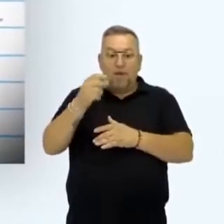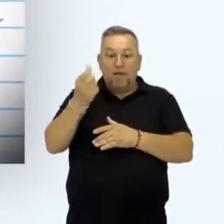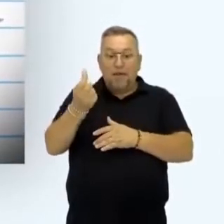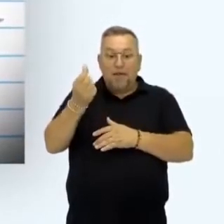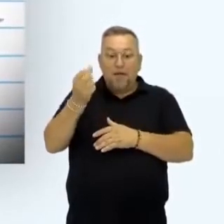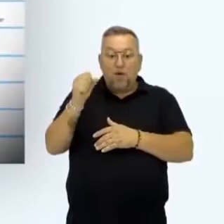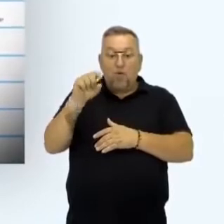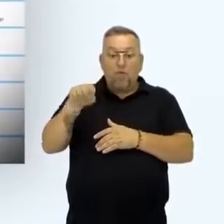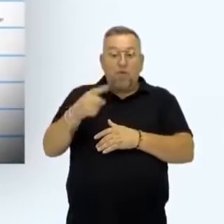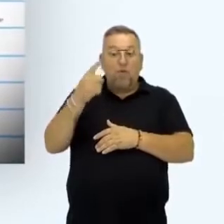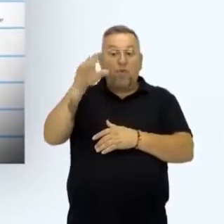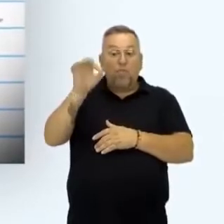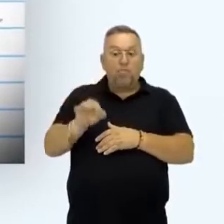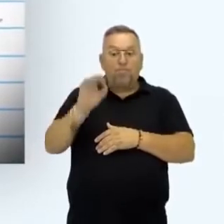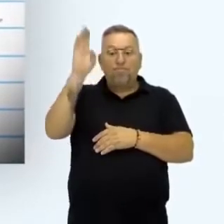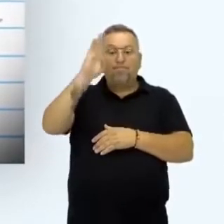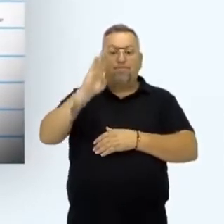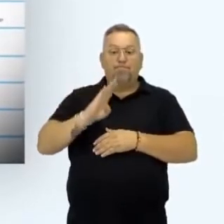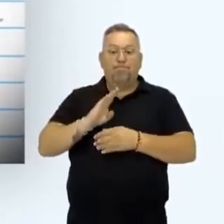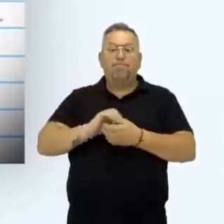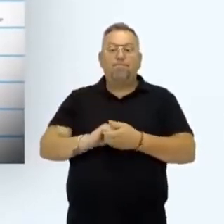,1% no Brasil.